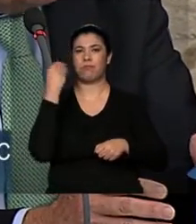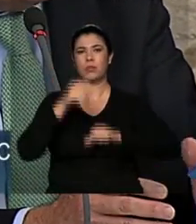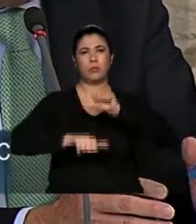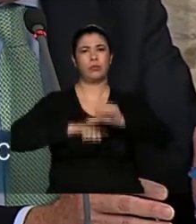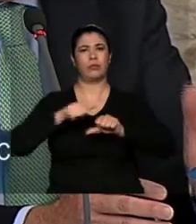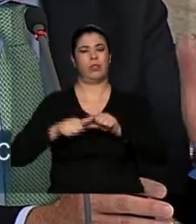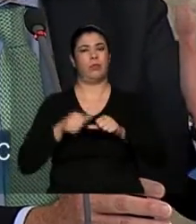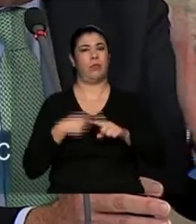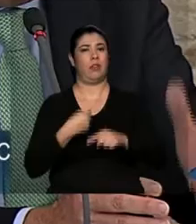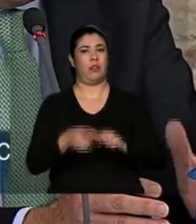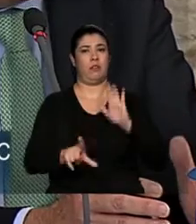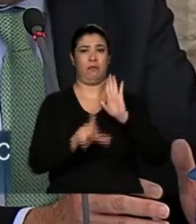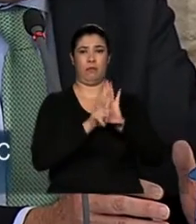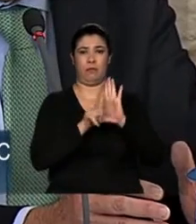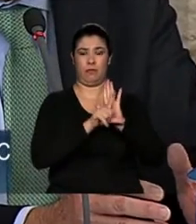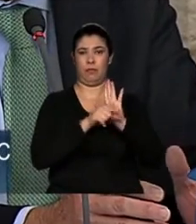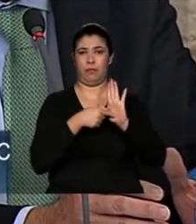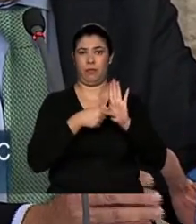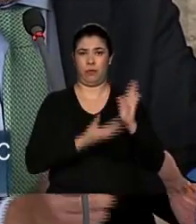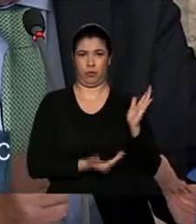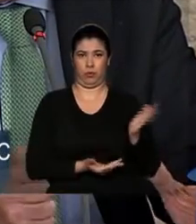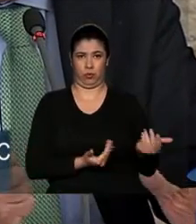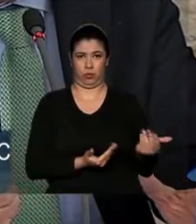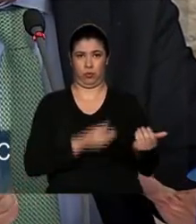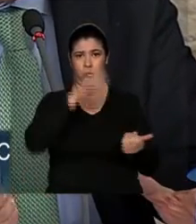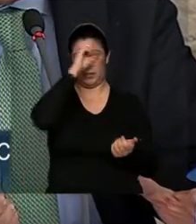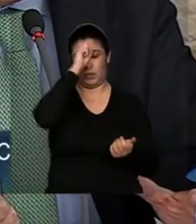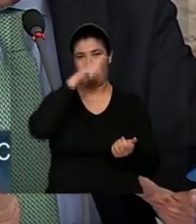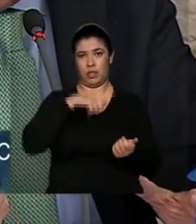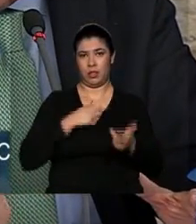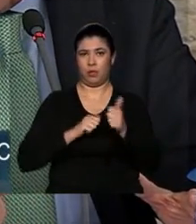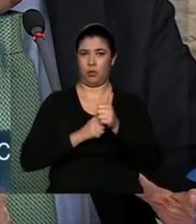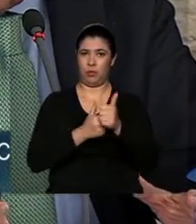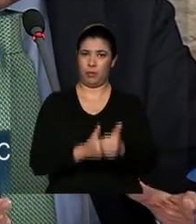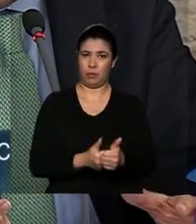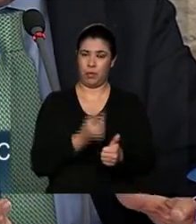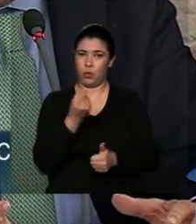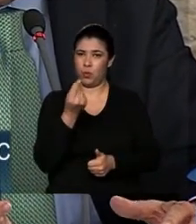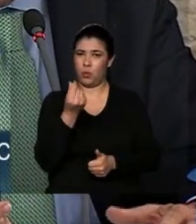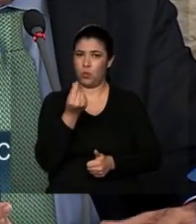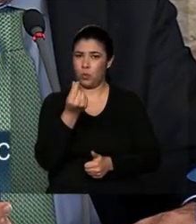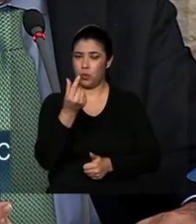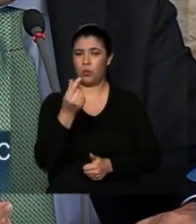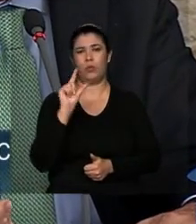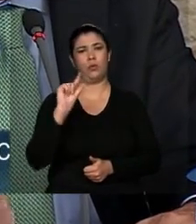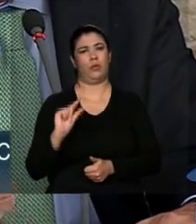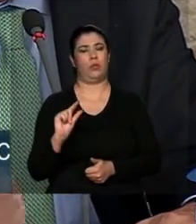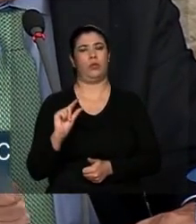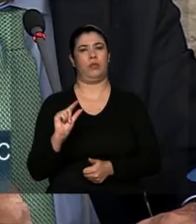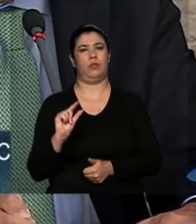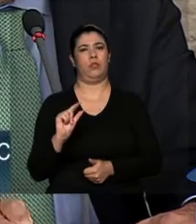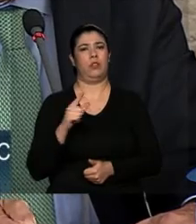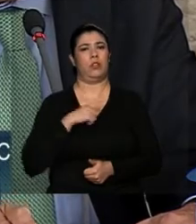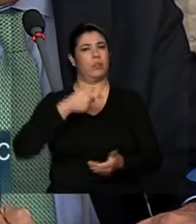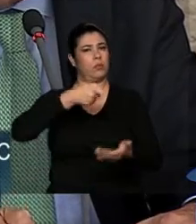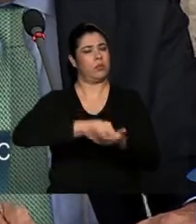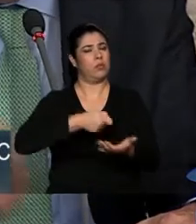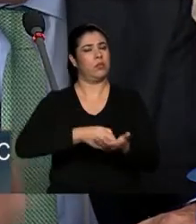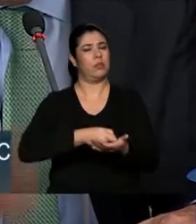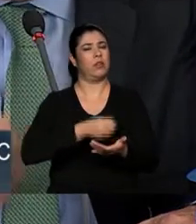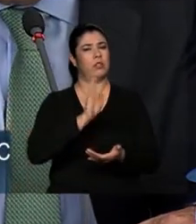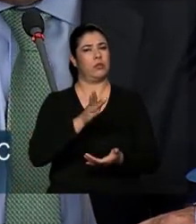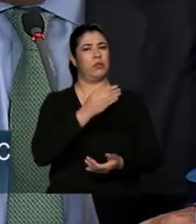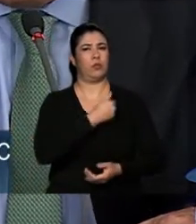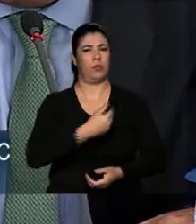simples, ela tem um acompanhamento e o custo do acompanhamento do aprendizado, por sua determinação,